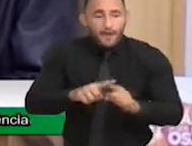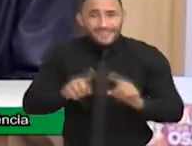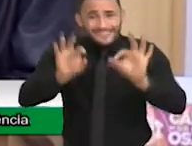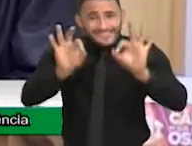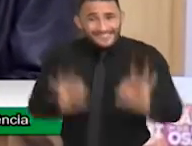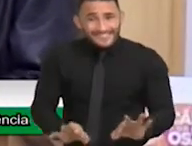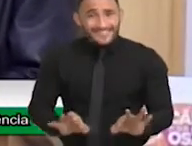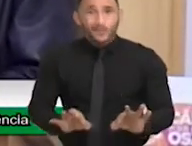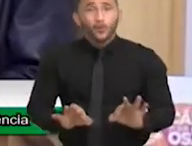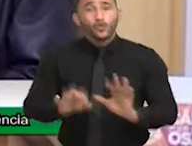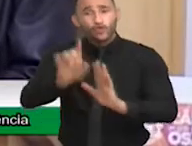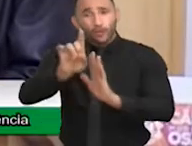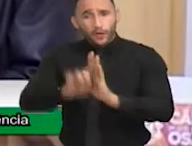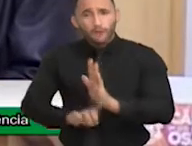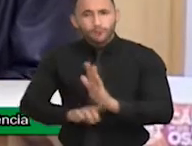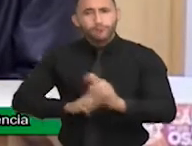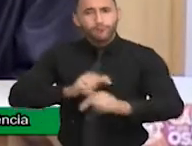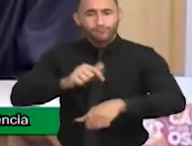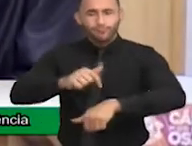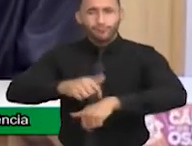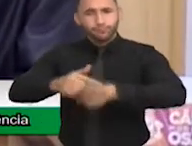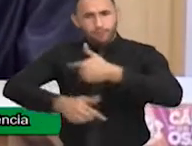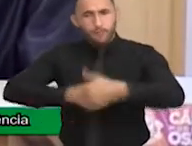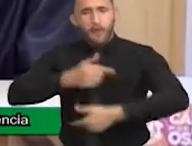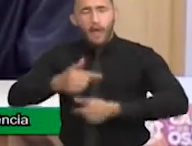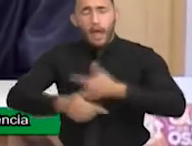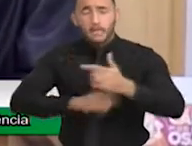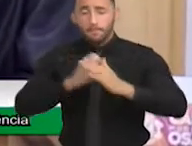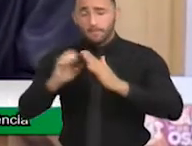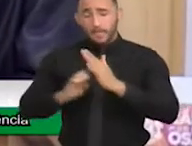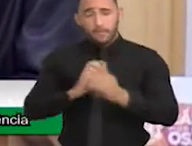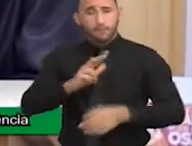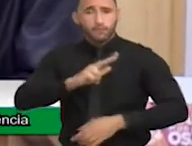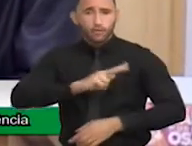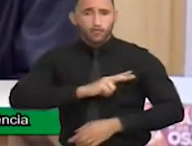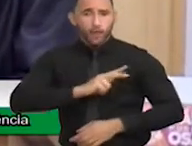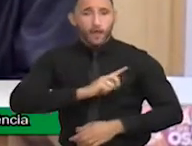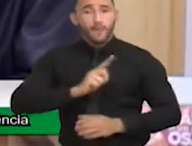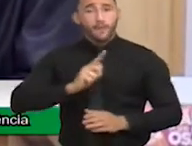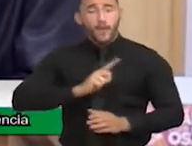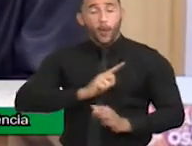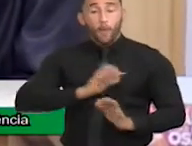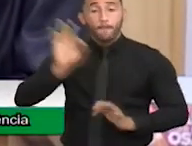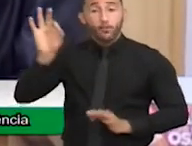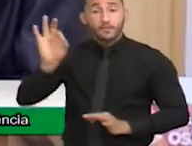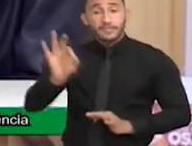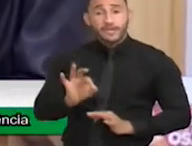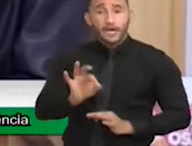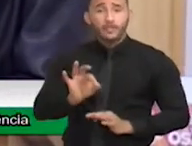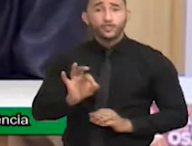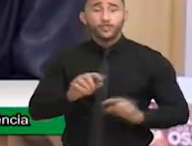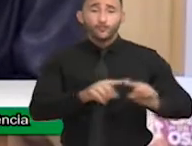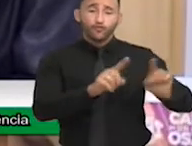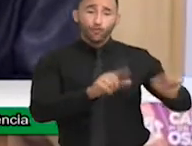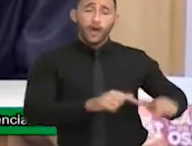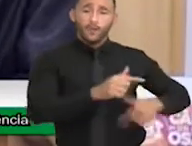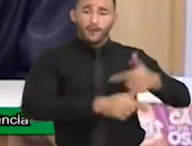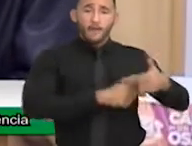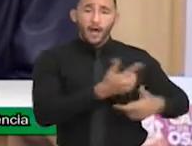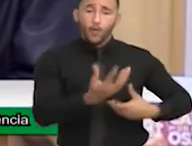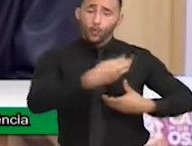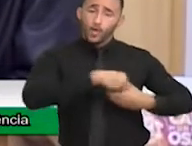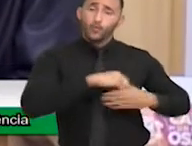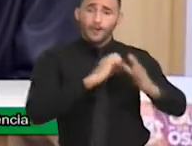garantia dos direitos da pessoa com deficiência no trabalho, que as empresas privadas tenham um percentual mínimo, conforme o seu número de funcionários, até 200 funcionários,